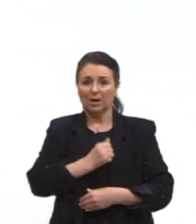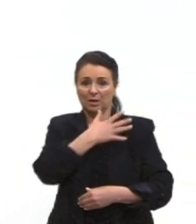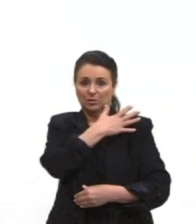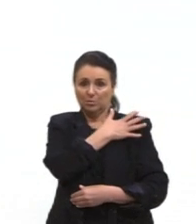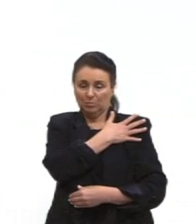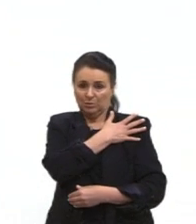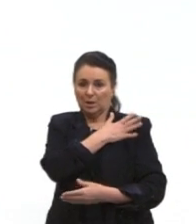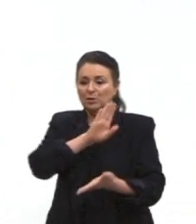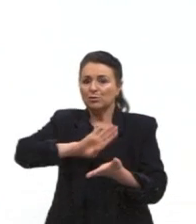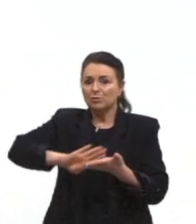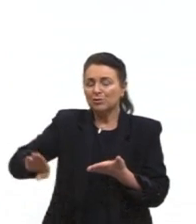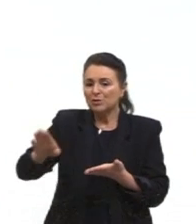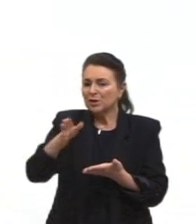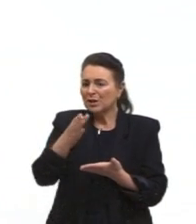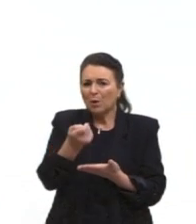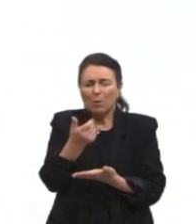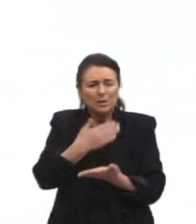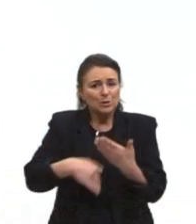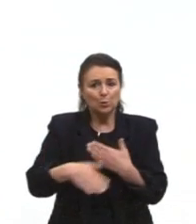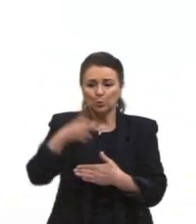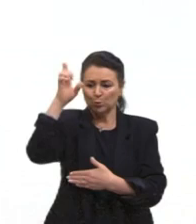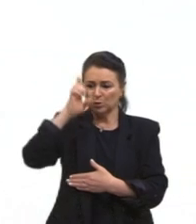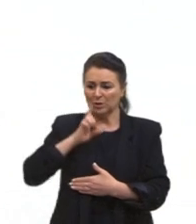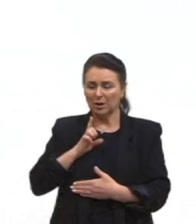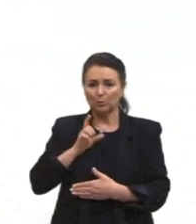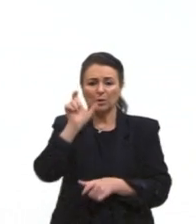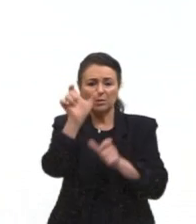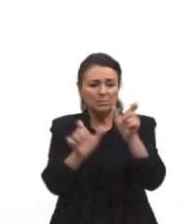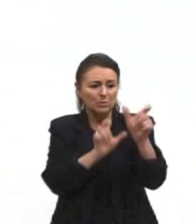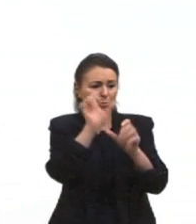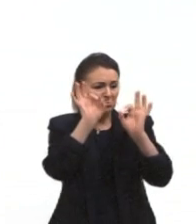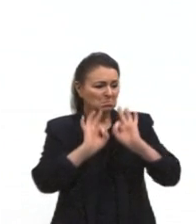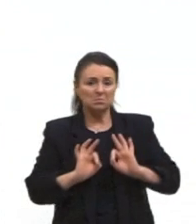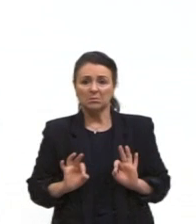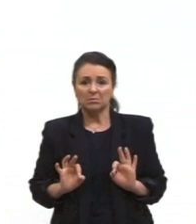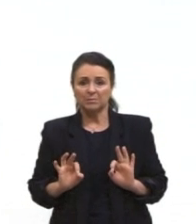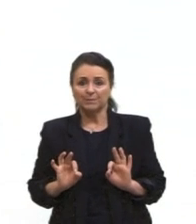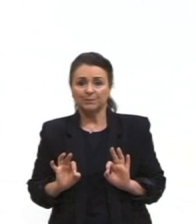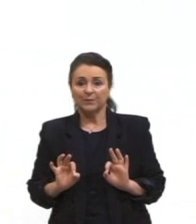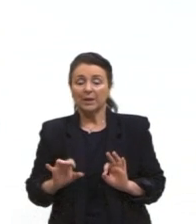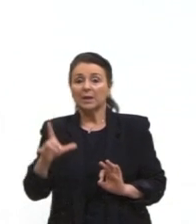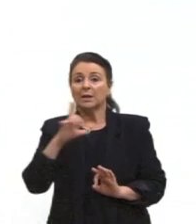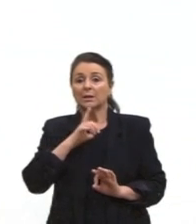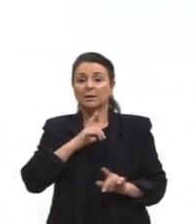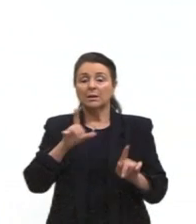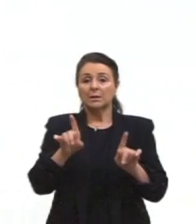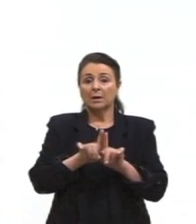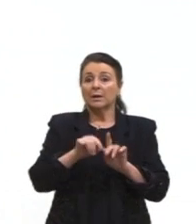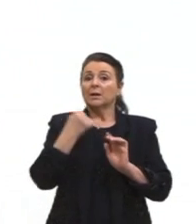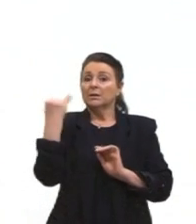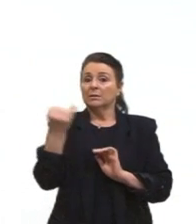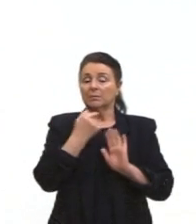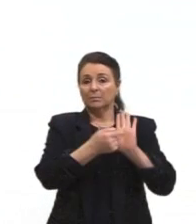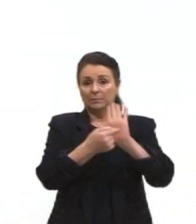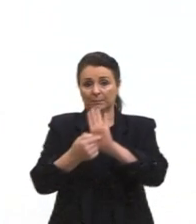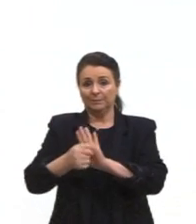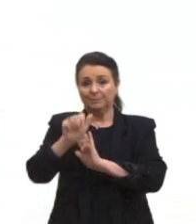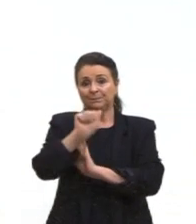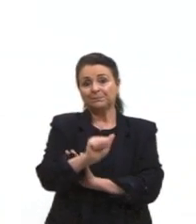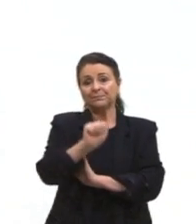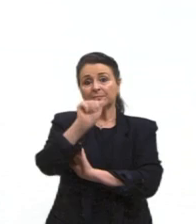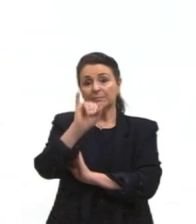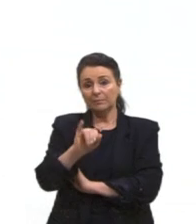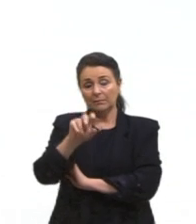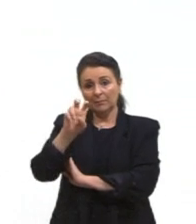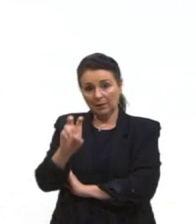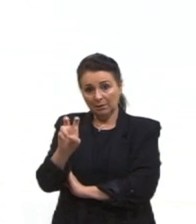o que tira o resto dos direitos dos civis. E a gente tem que ressaltar que esse AI-5 é